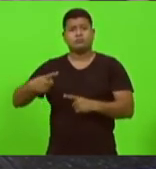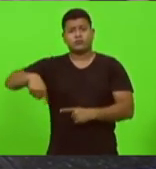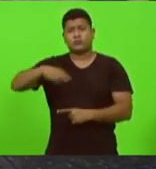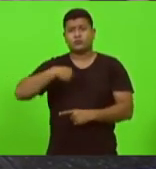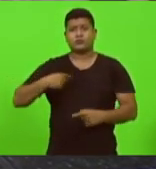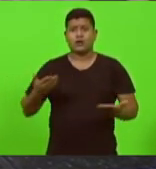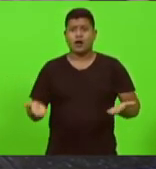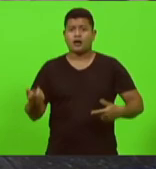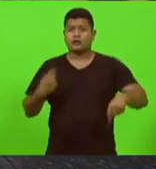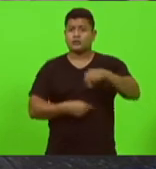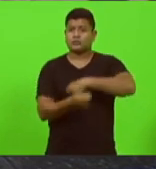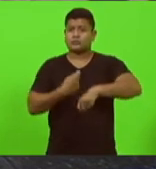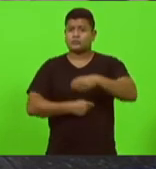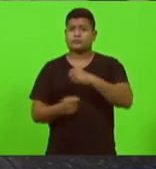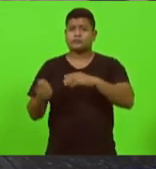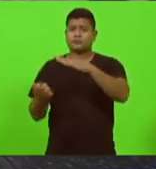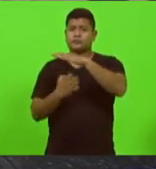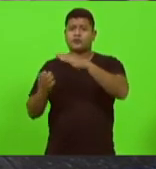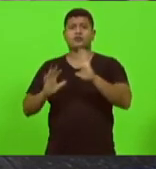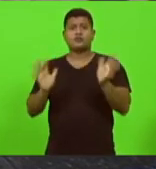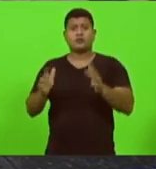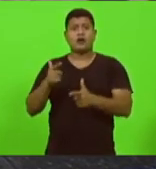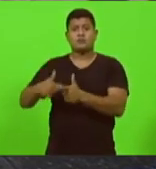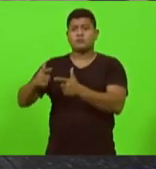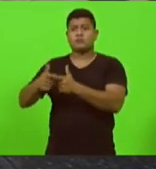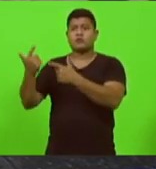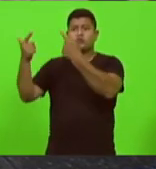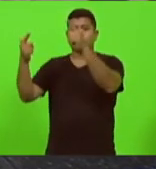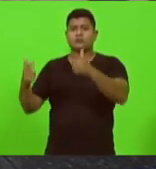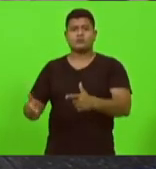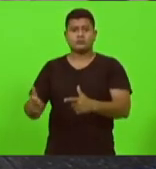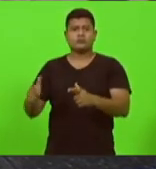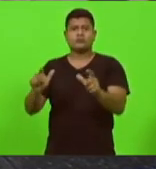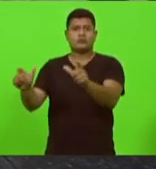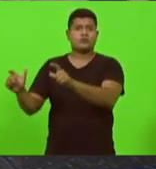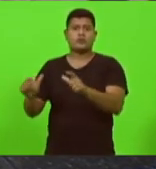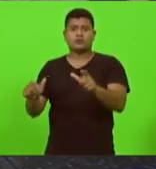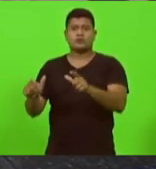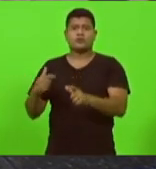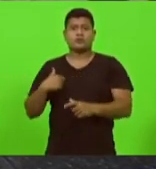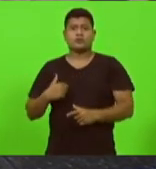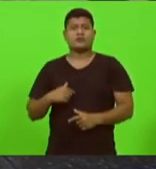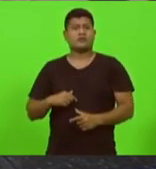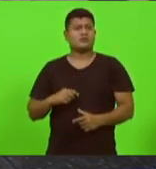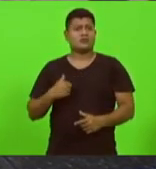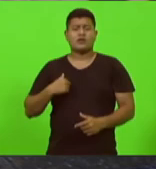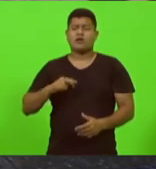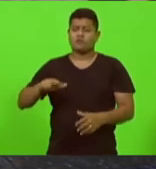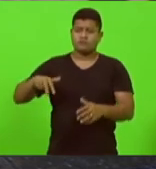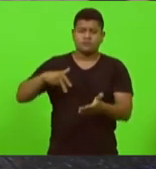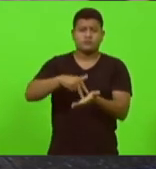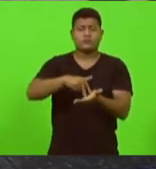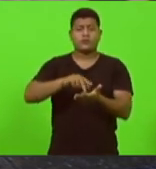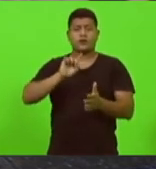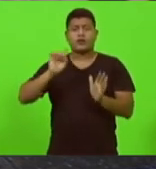administração de uma empresa que já tinha problemas em outros estados eu vivia aqui trazendo denúncias então